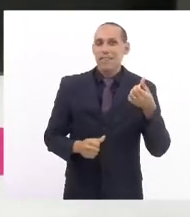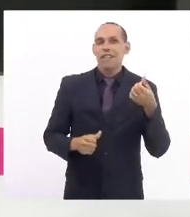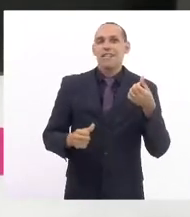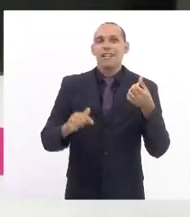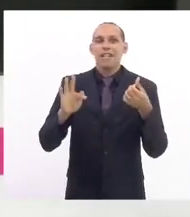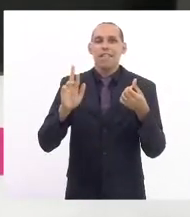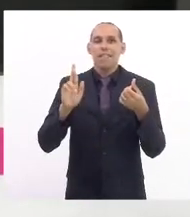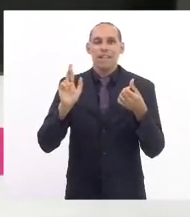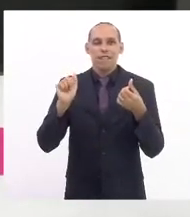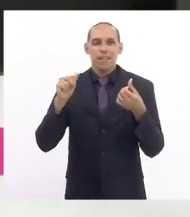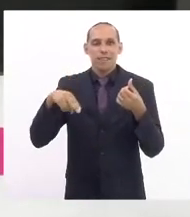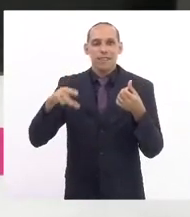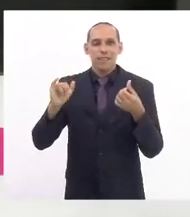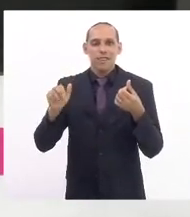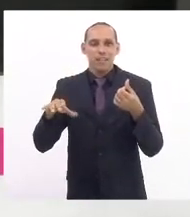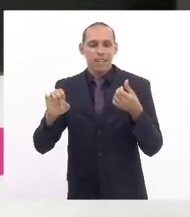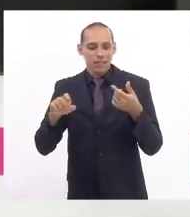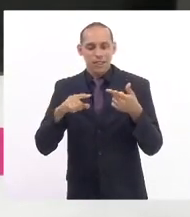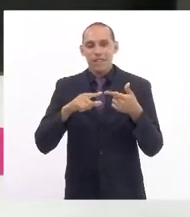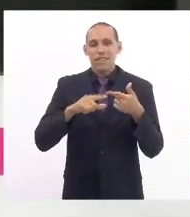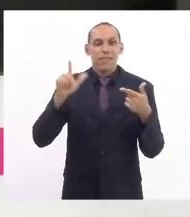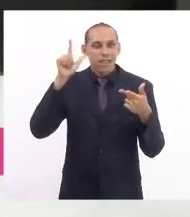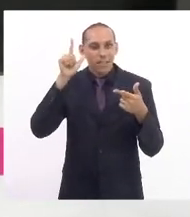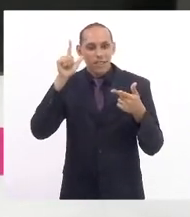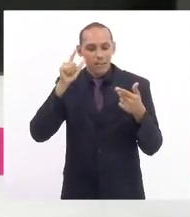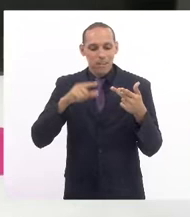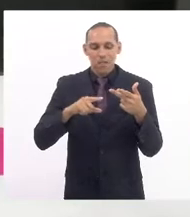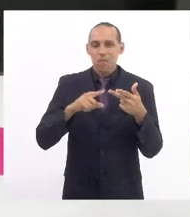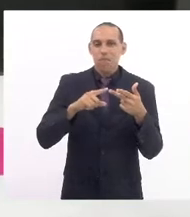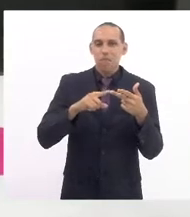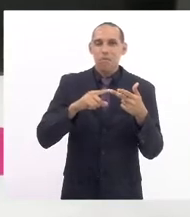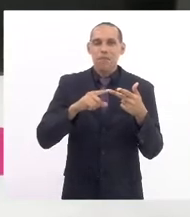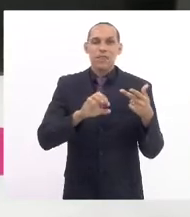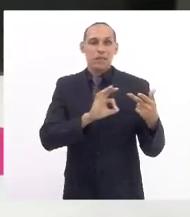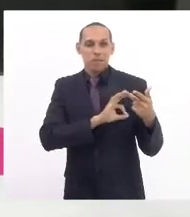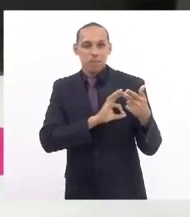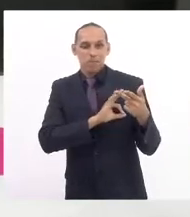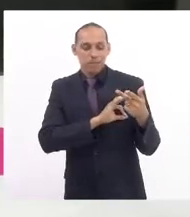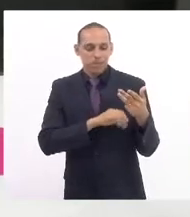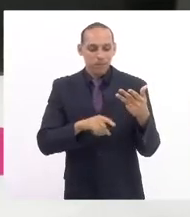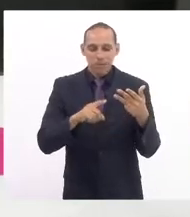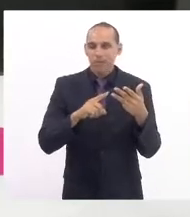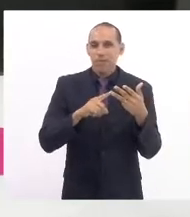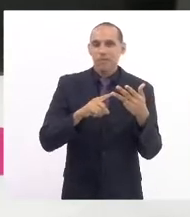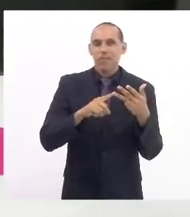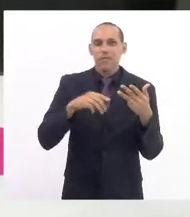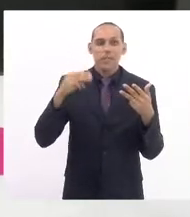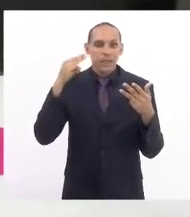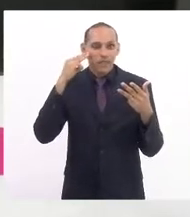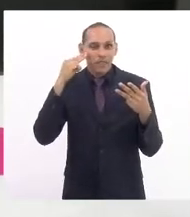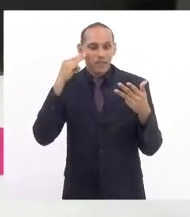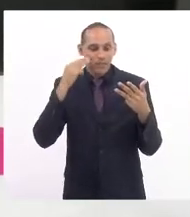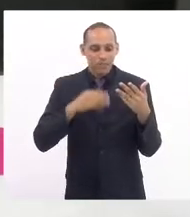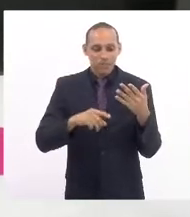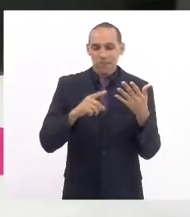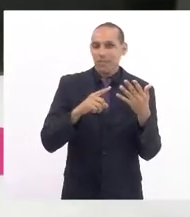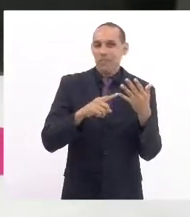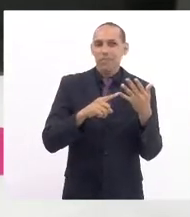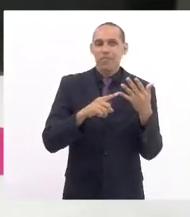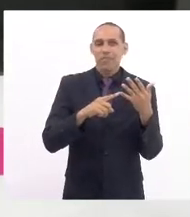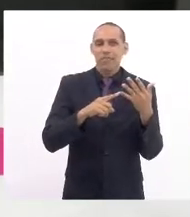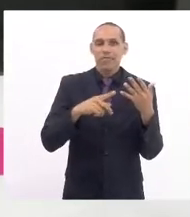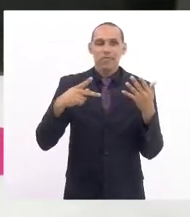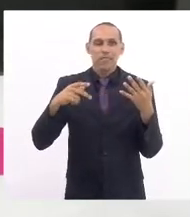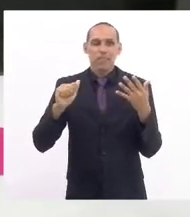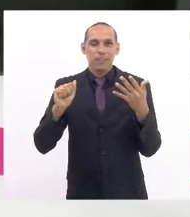Franciane Mota, deputada Lucinha, deputada Marta Rocha, deputada Mônica Francisco, deputada